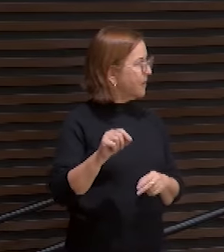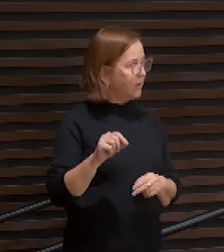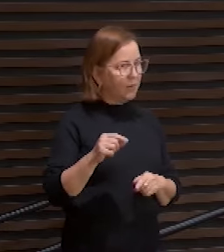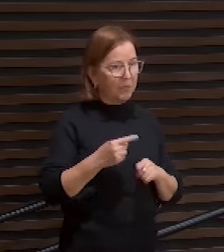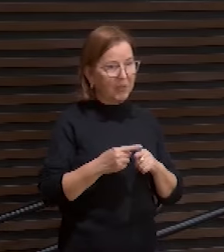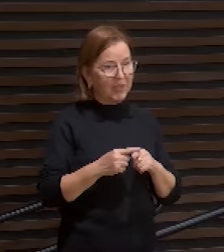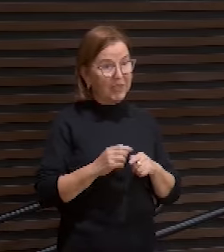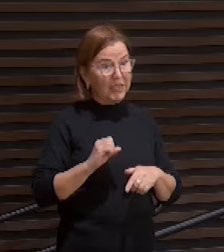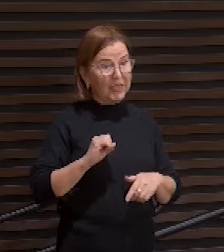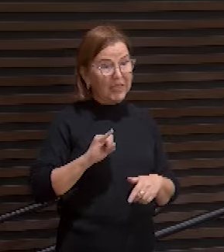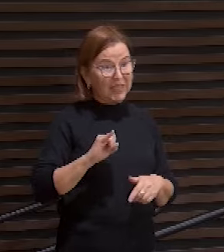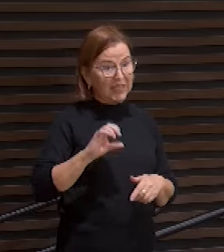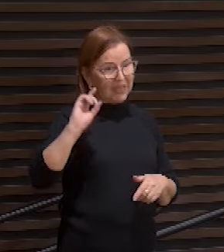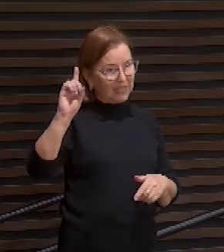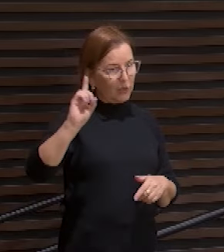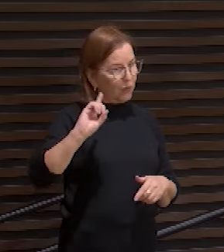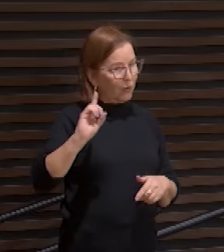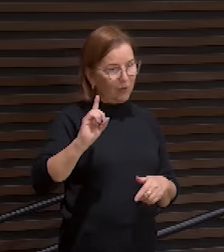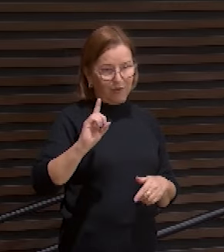fizer nós nunca vamos querer